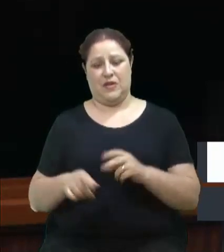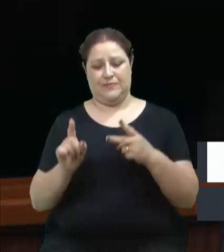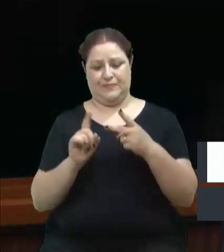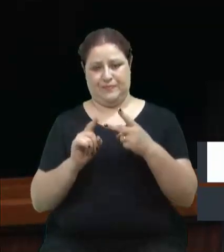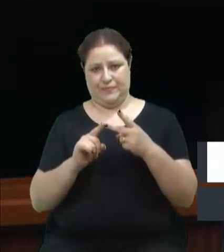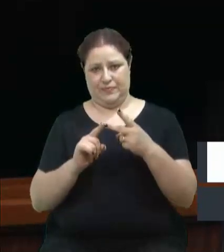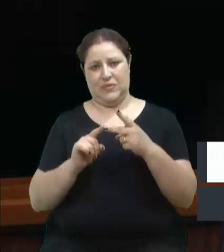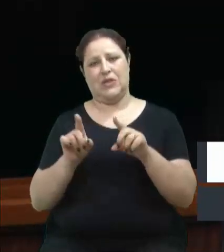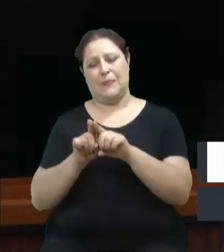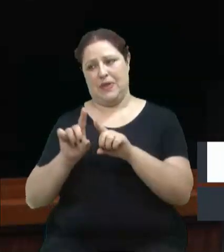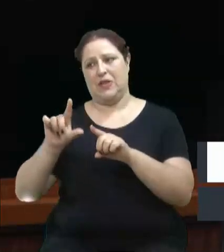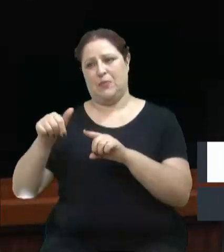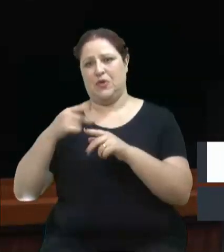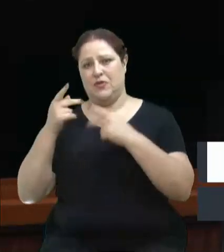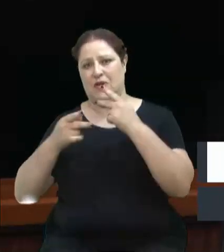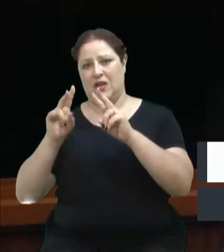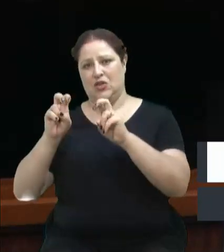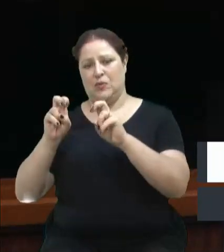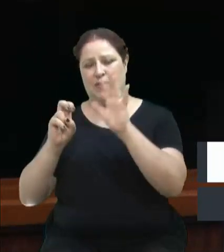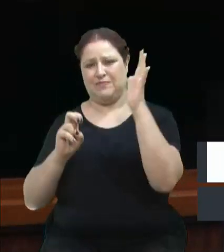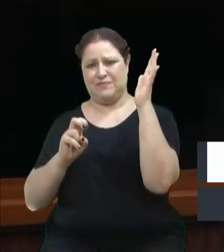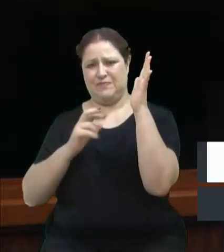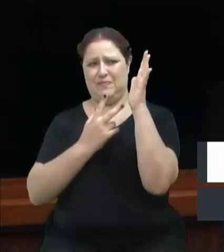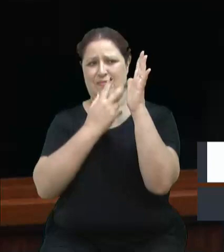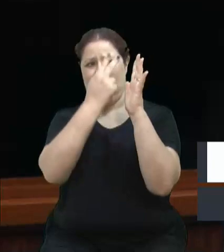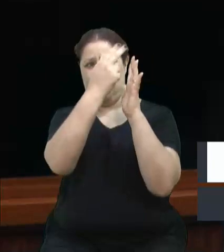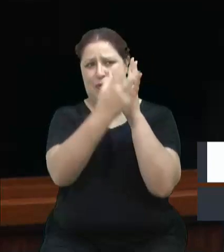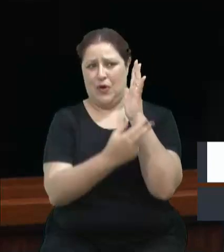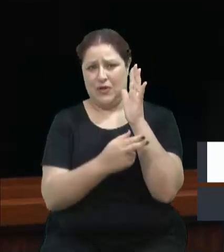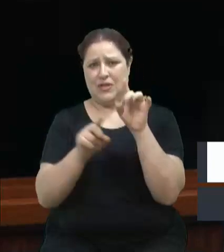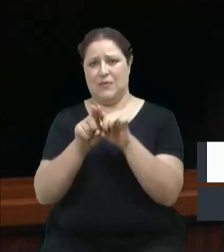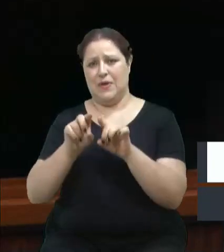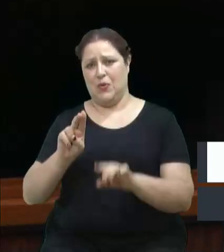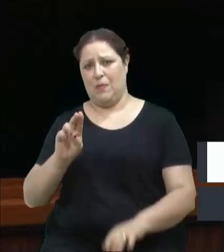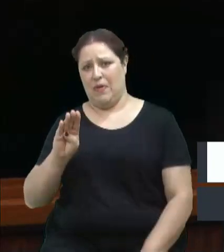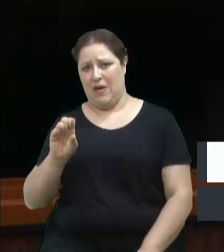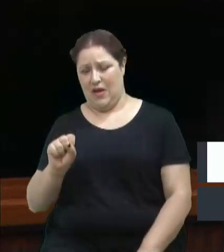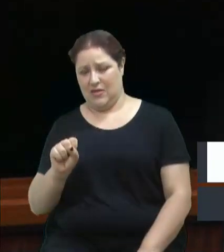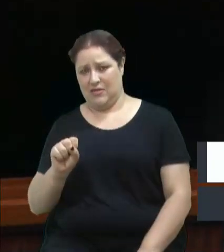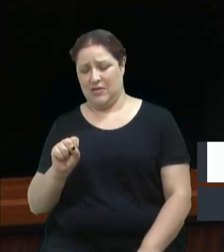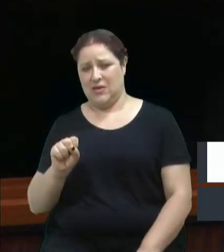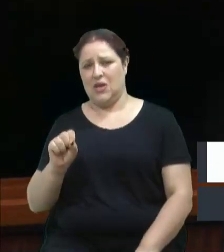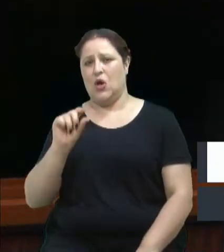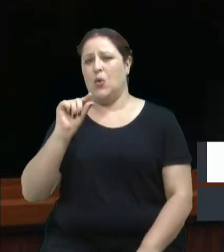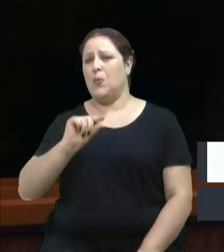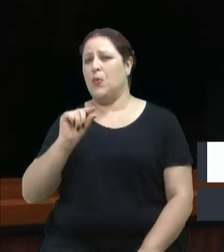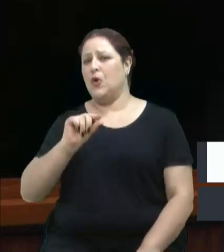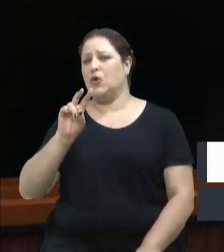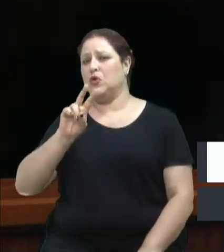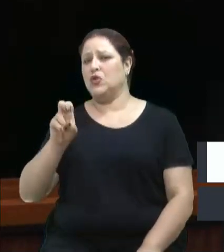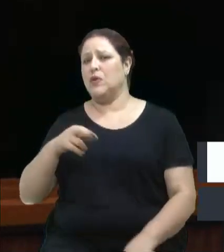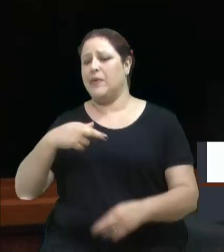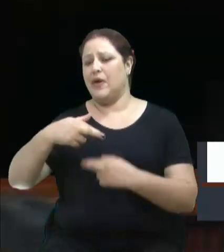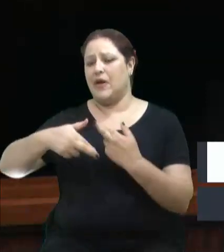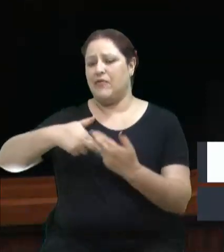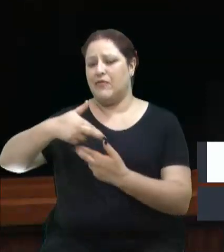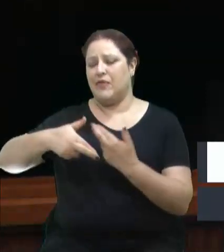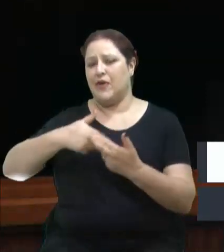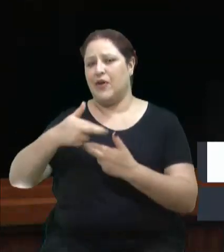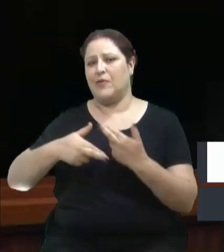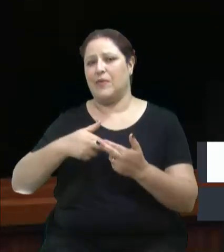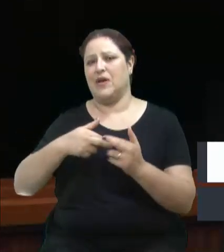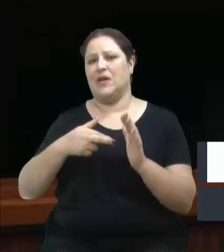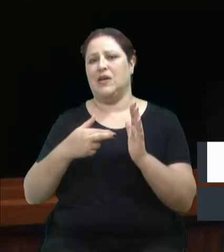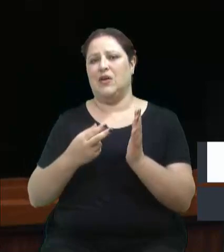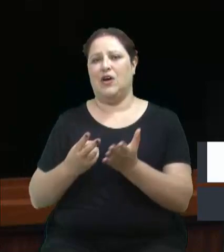UBSs e das podas, mas é um pouco em relação à reforma tributária. Sim, é